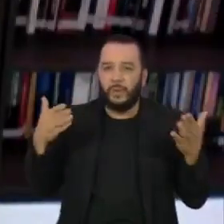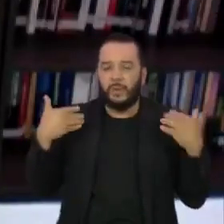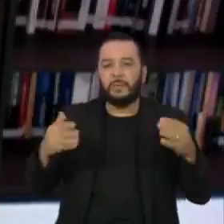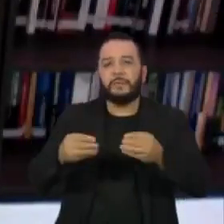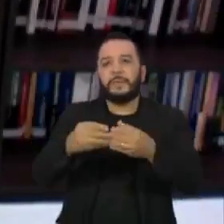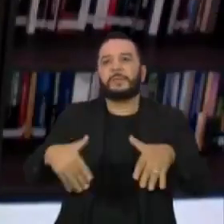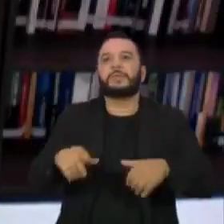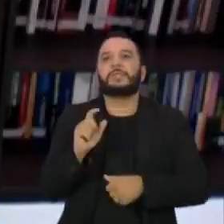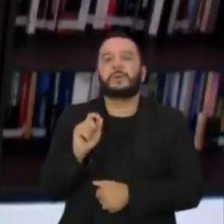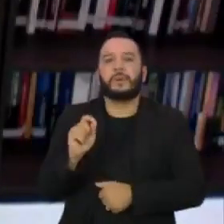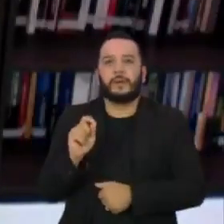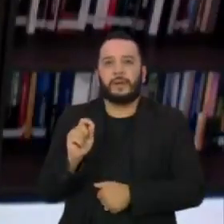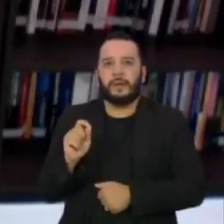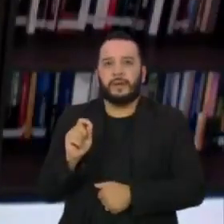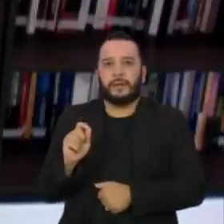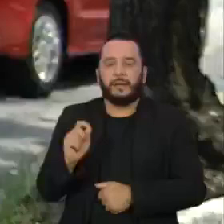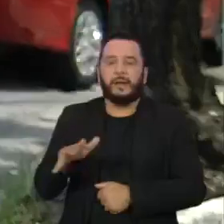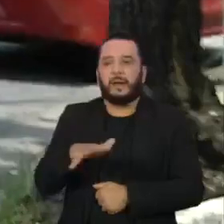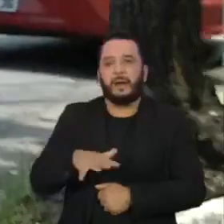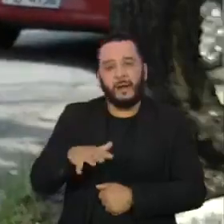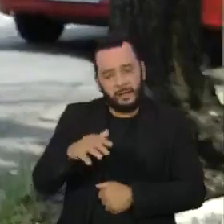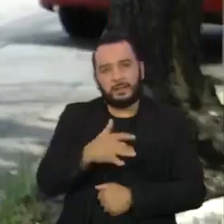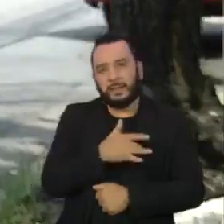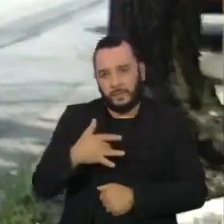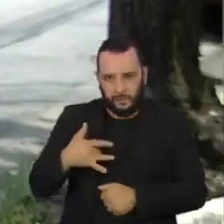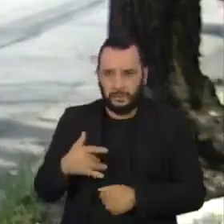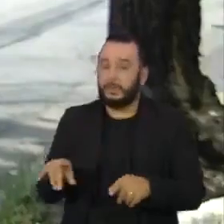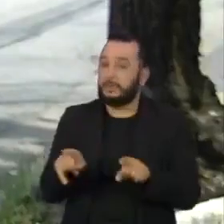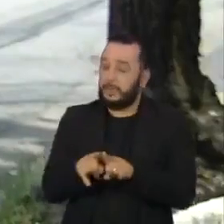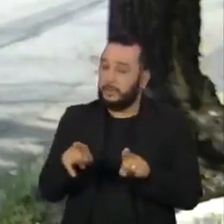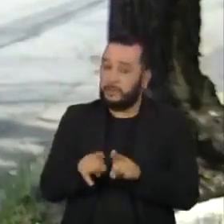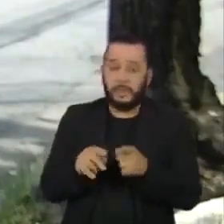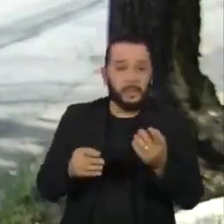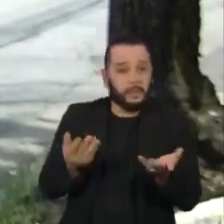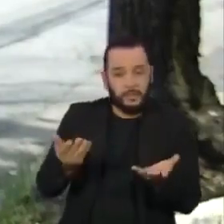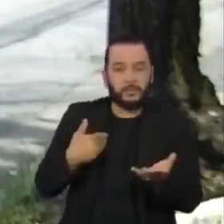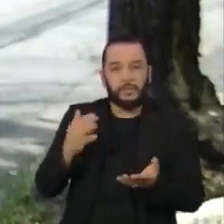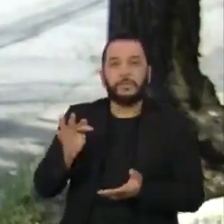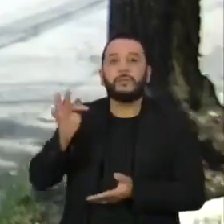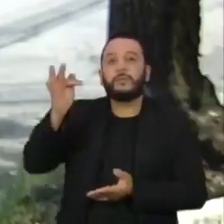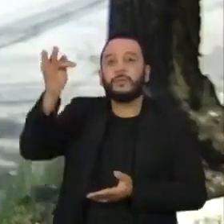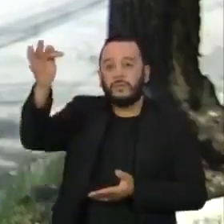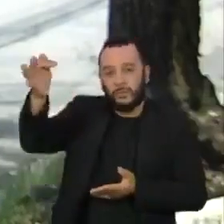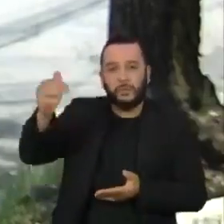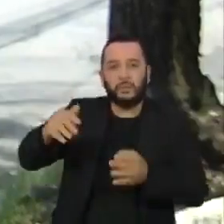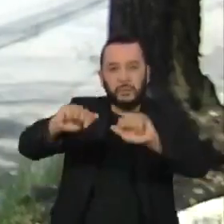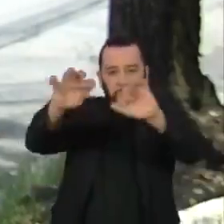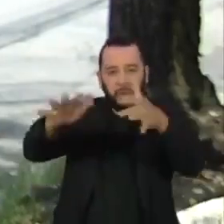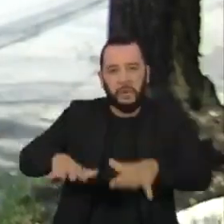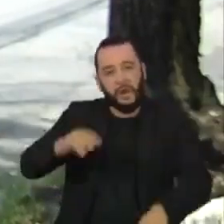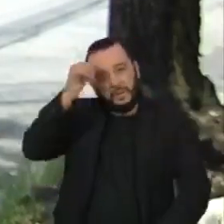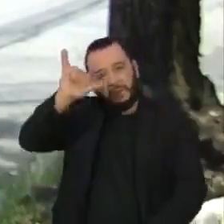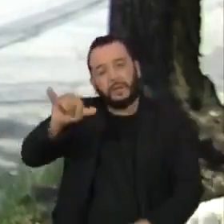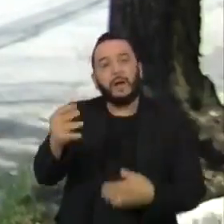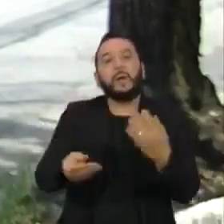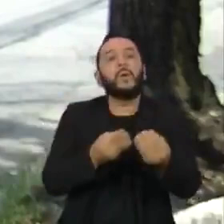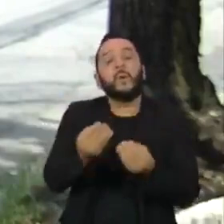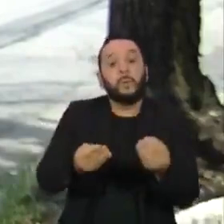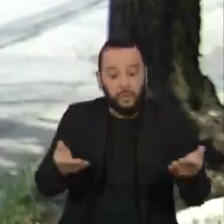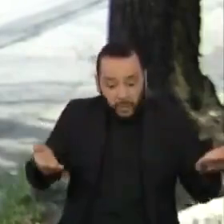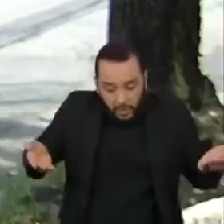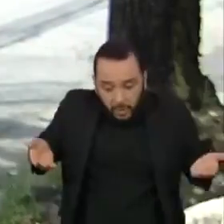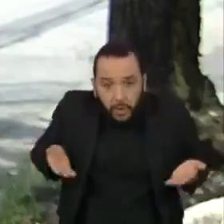diretamente a saúde. Para que essas previsões não se concretizem, precisamos fazer mudanças